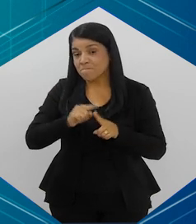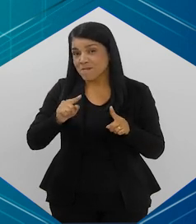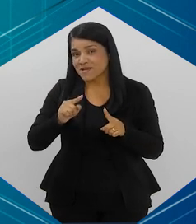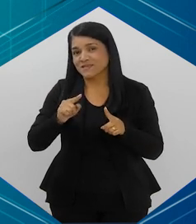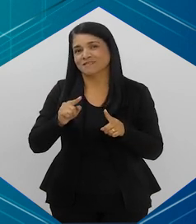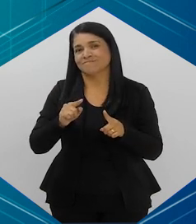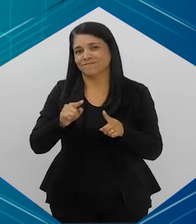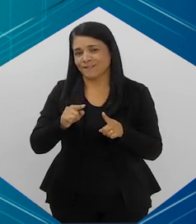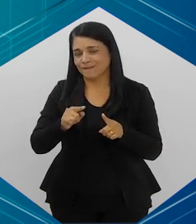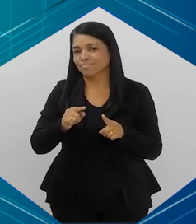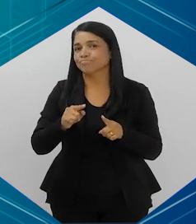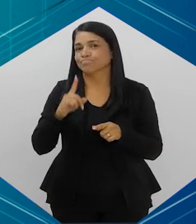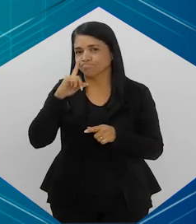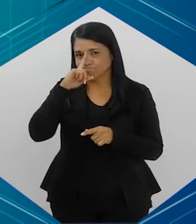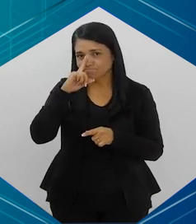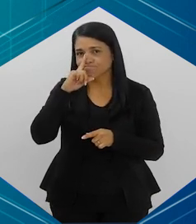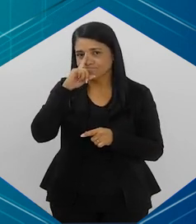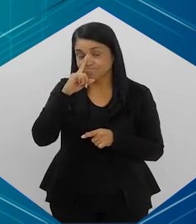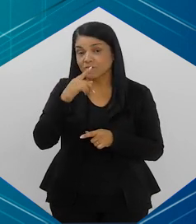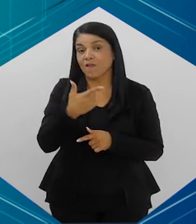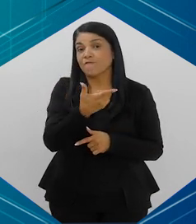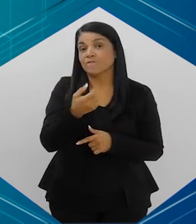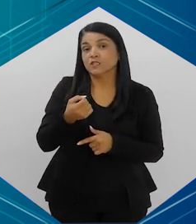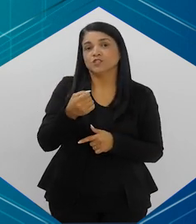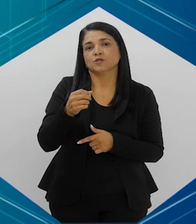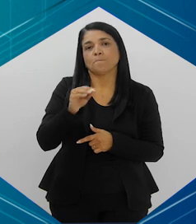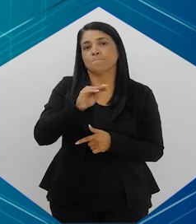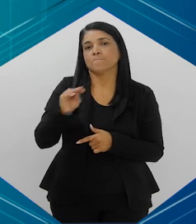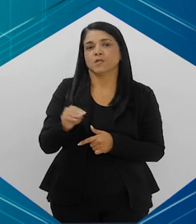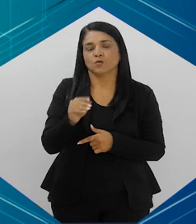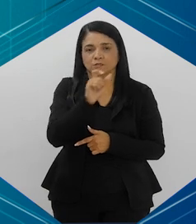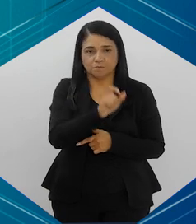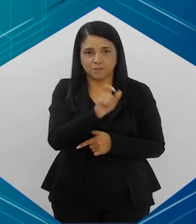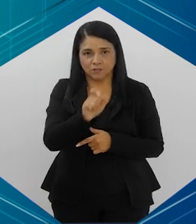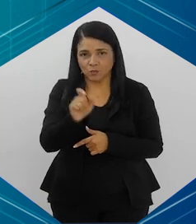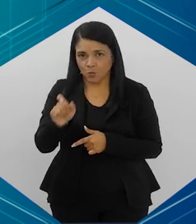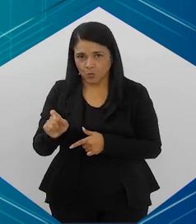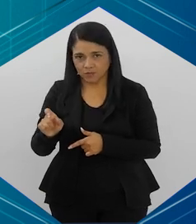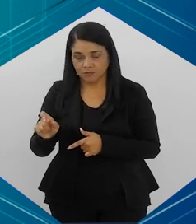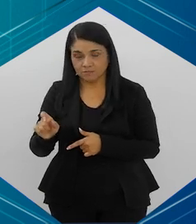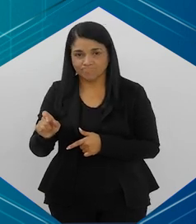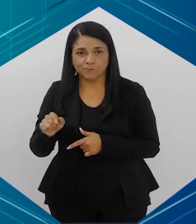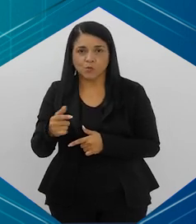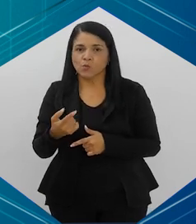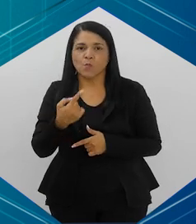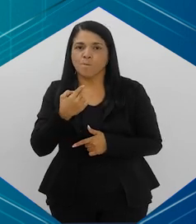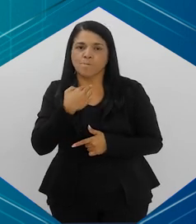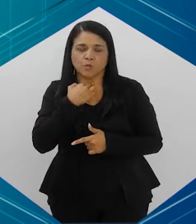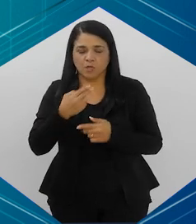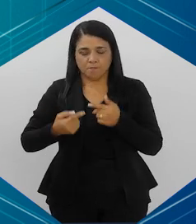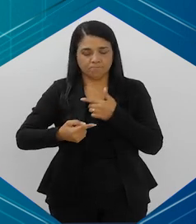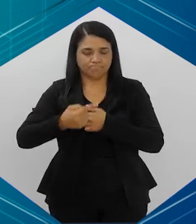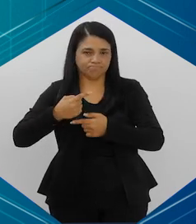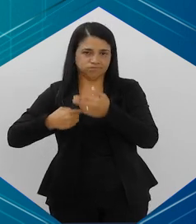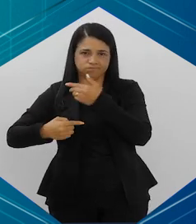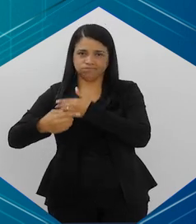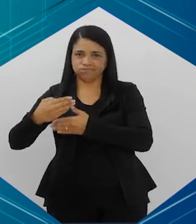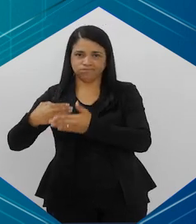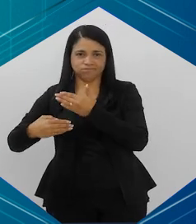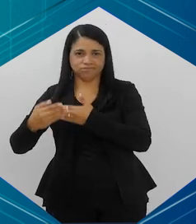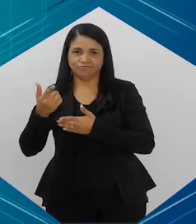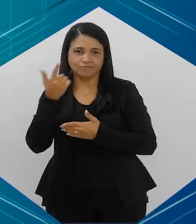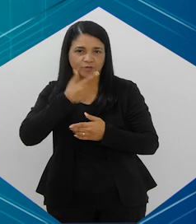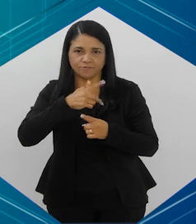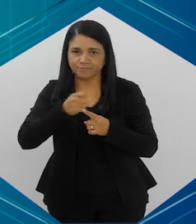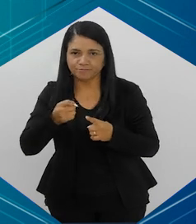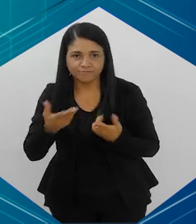ainda é um mercado enorme, em torno de 20 milhões de pessoas. Nós não podemos retroceder nos ganhos que